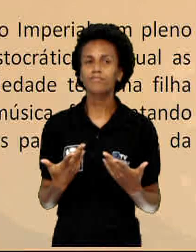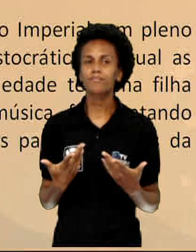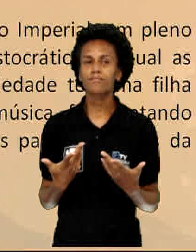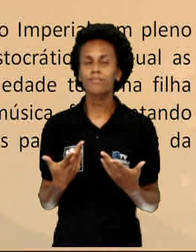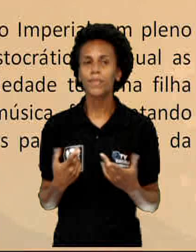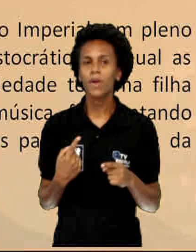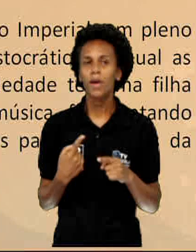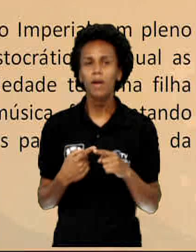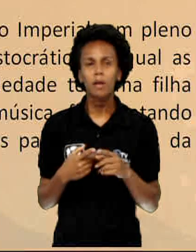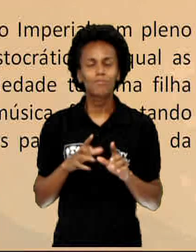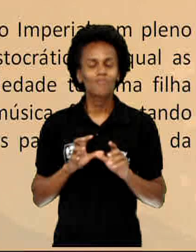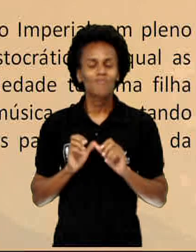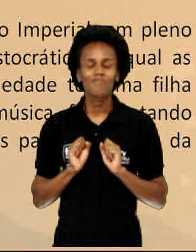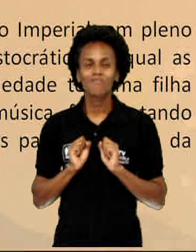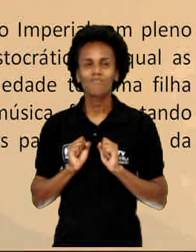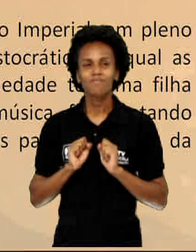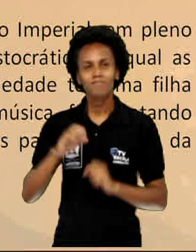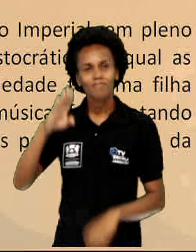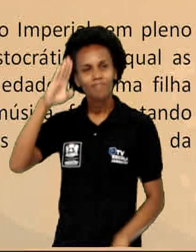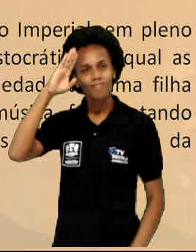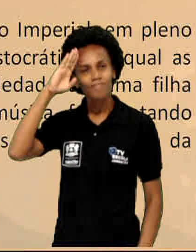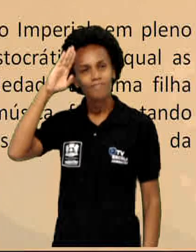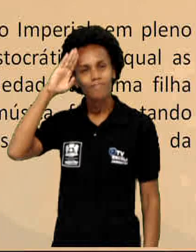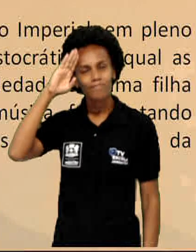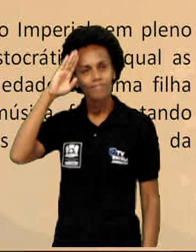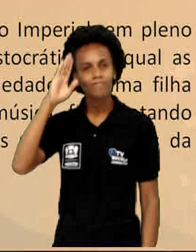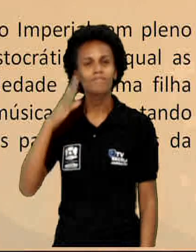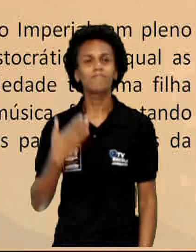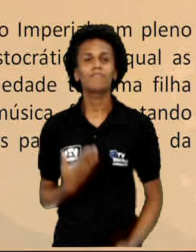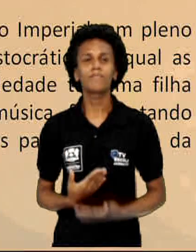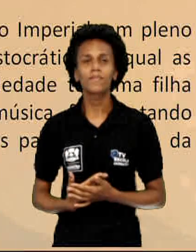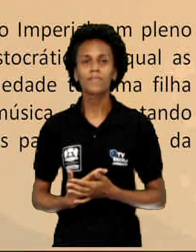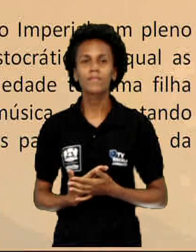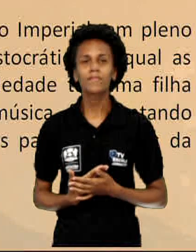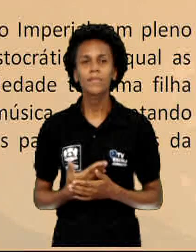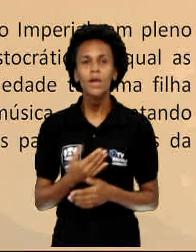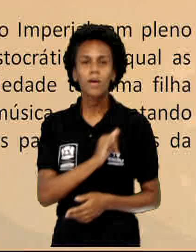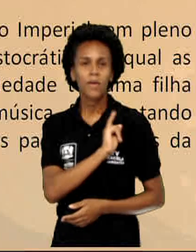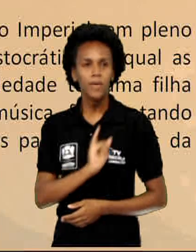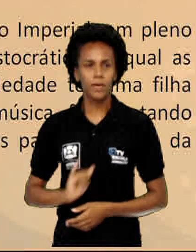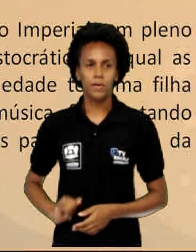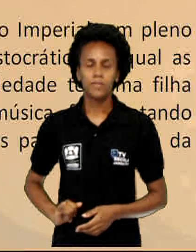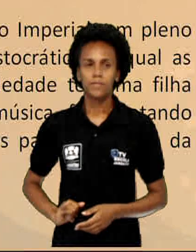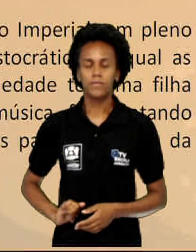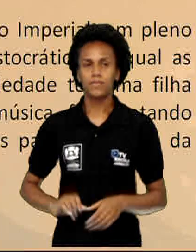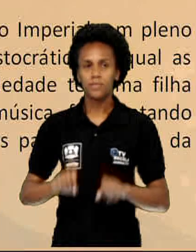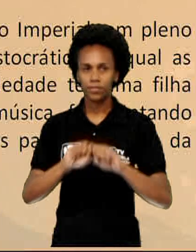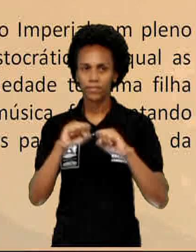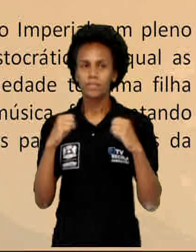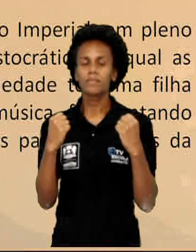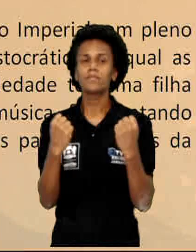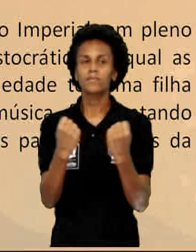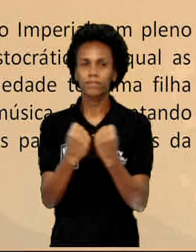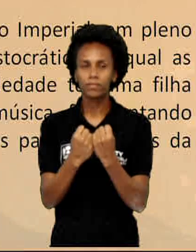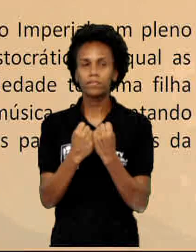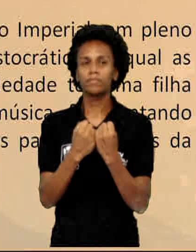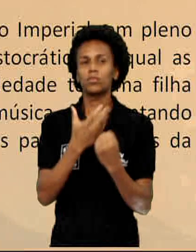Exército Imperial, em pleno século XIX, dentro de uma sociedade patriarcal,